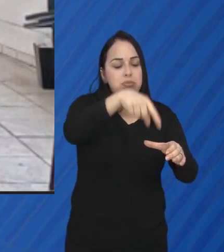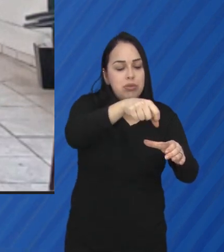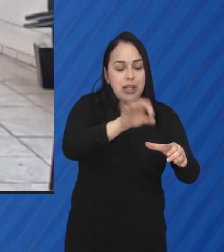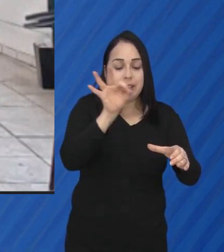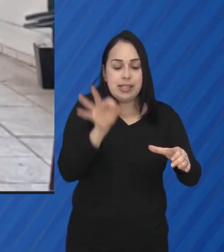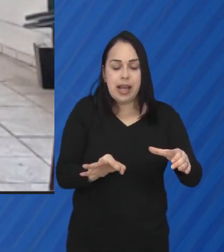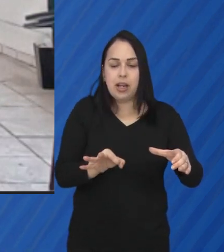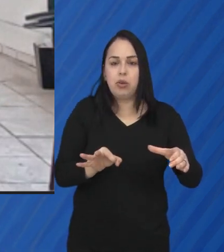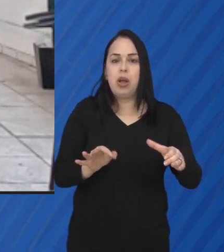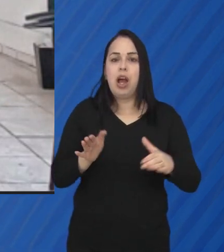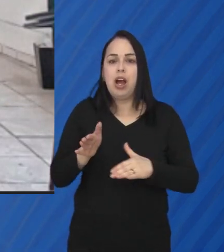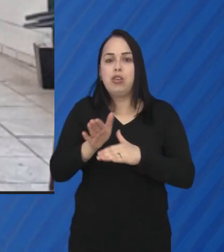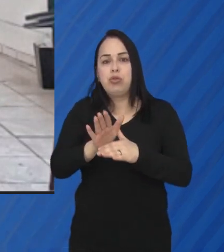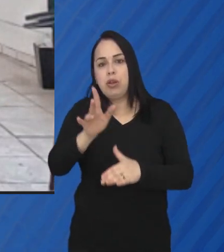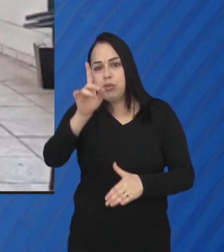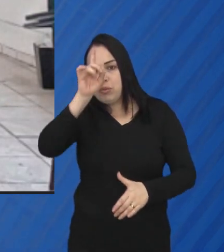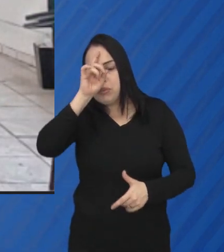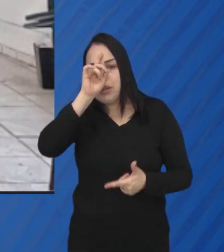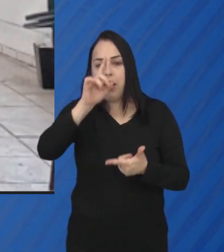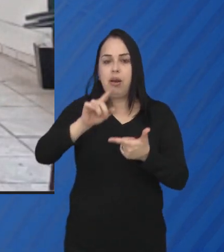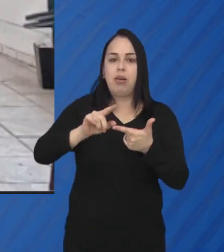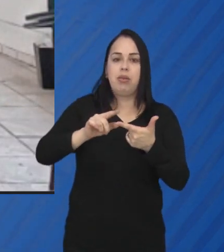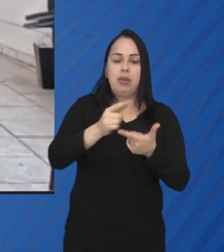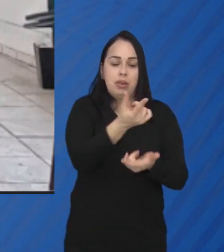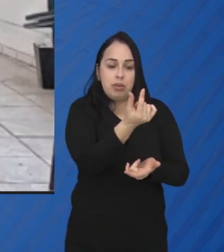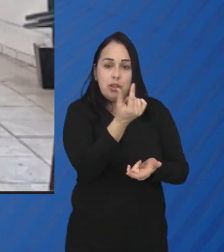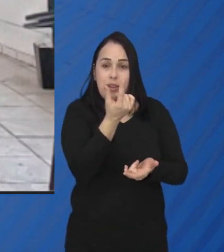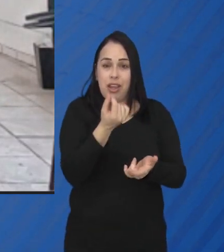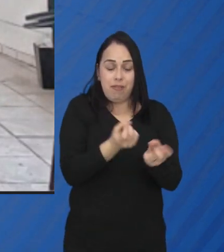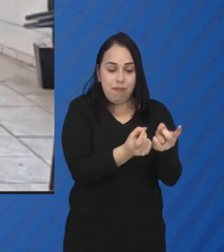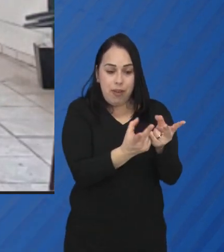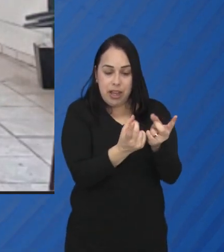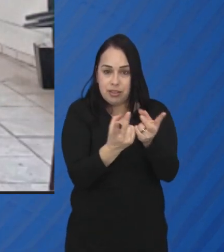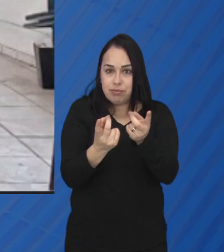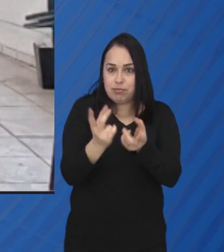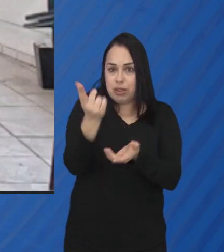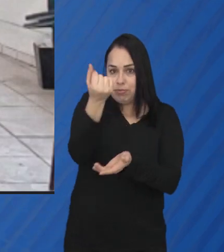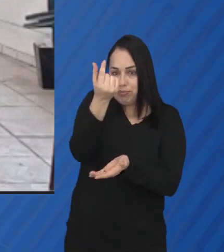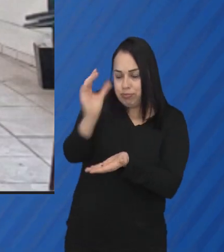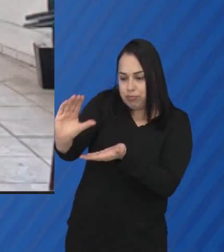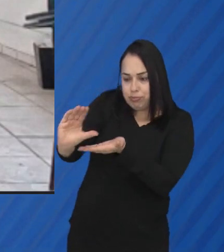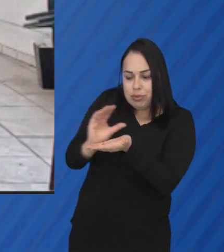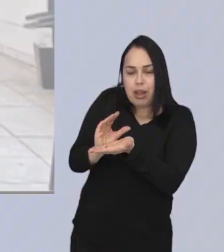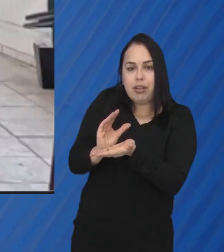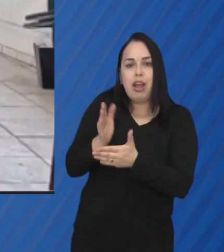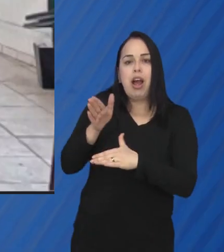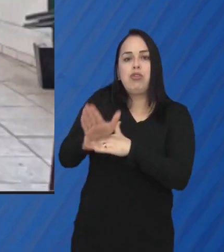hospitais, escolas melhores, crianças melhores alimentadas,